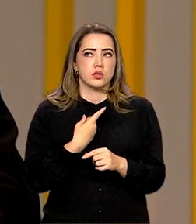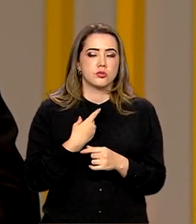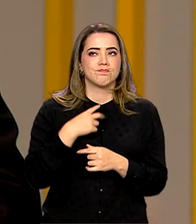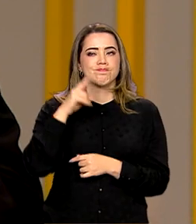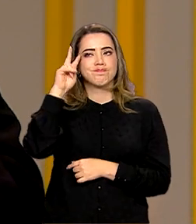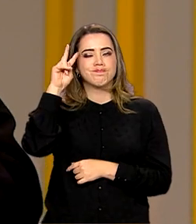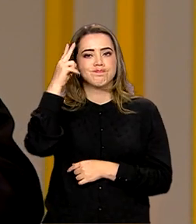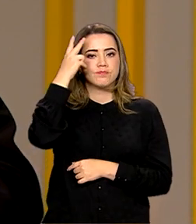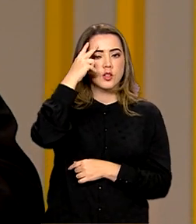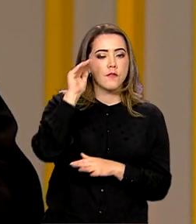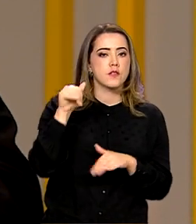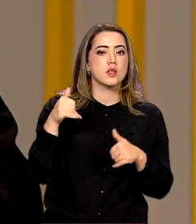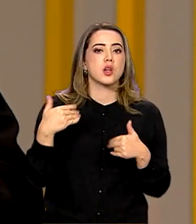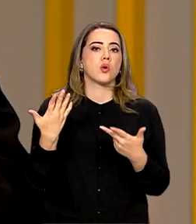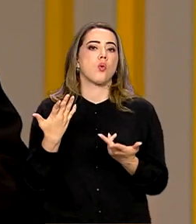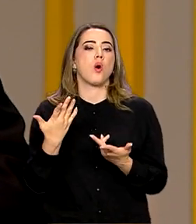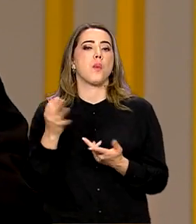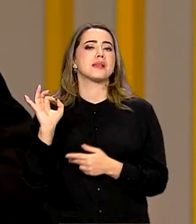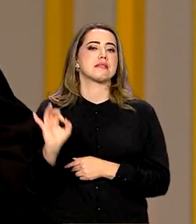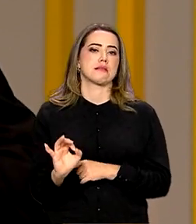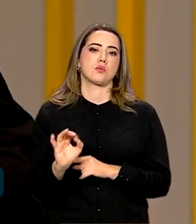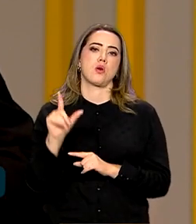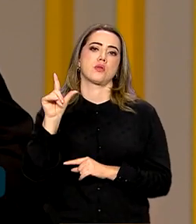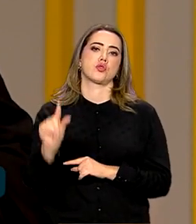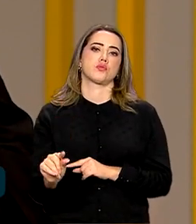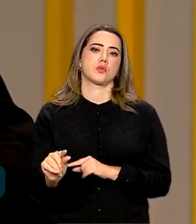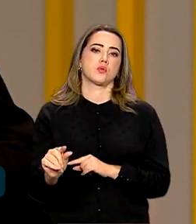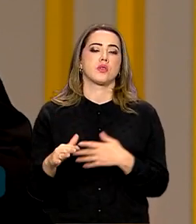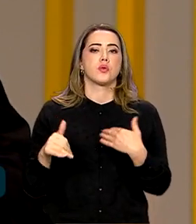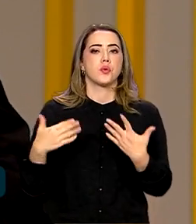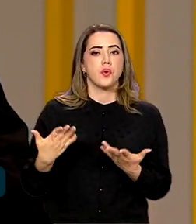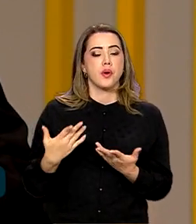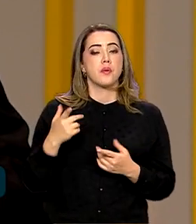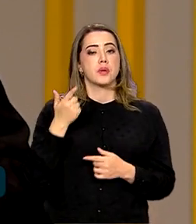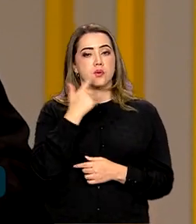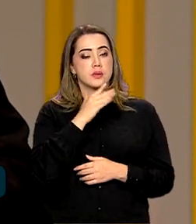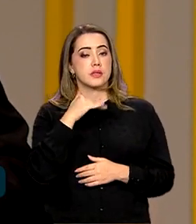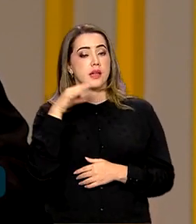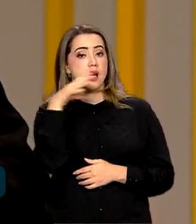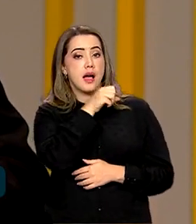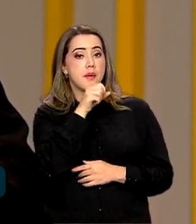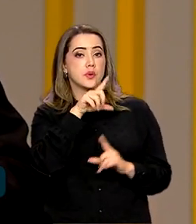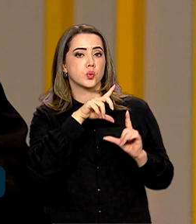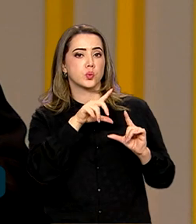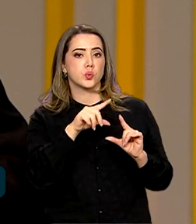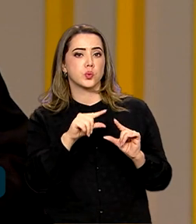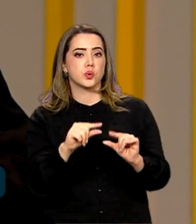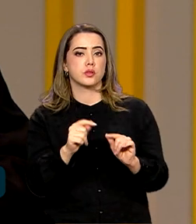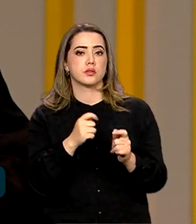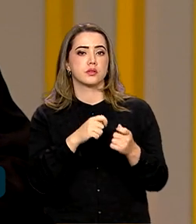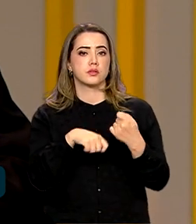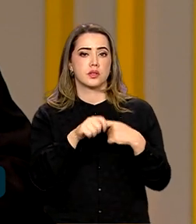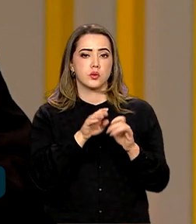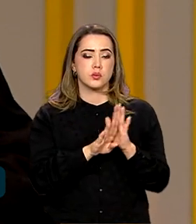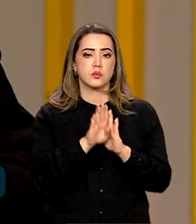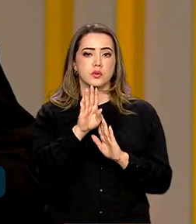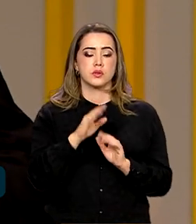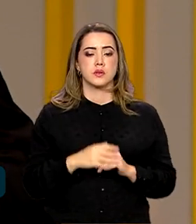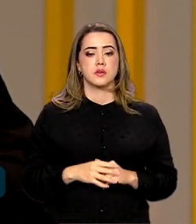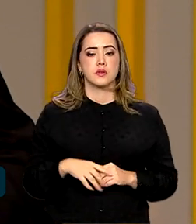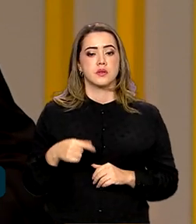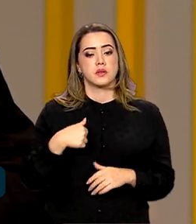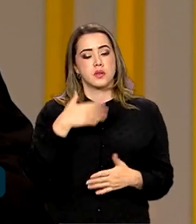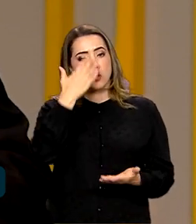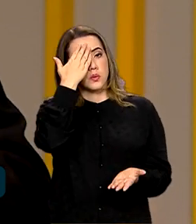é qual vai ser o ritmo, né, para que haja uma aceleração quanto mais rápido do crescimento da economia. Eu